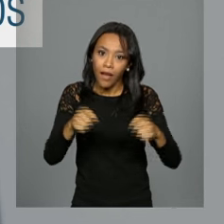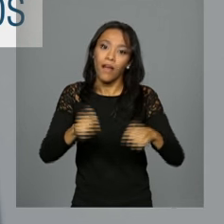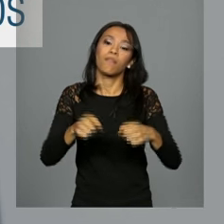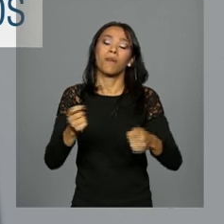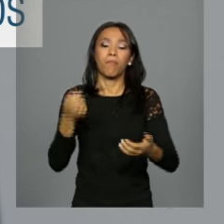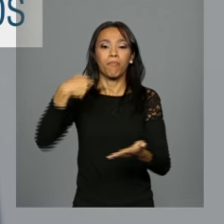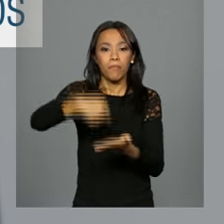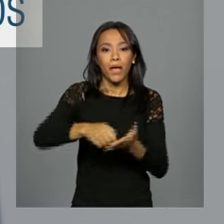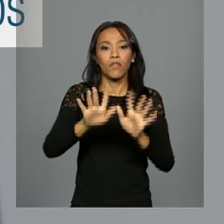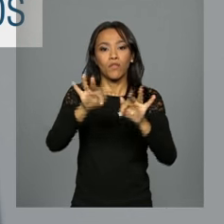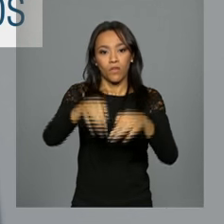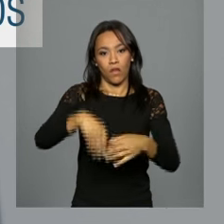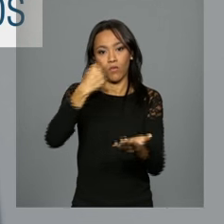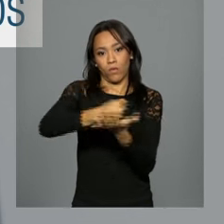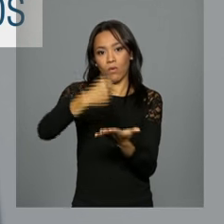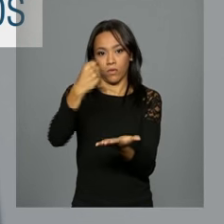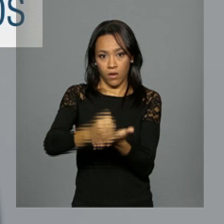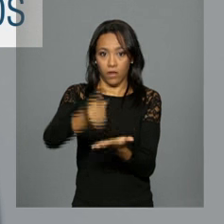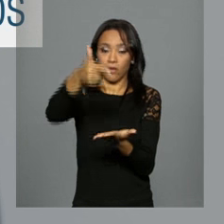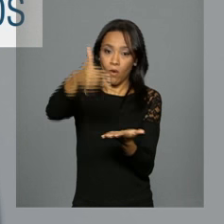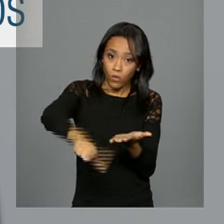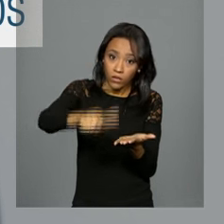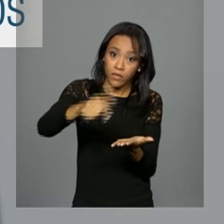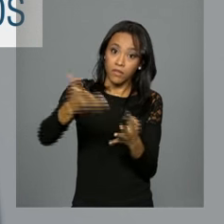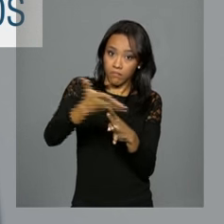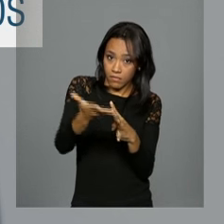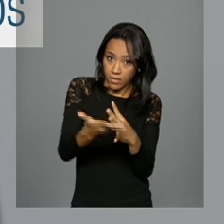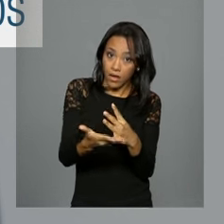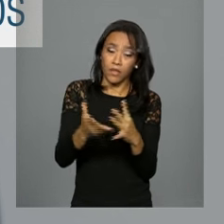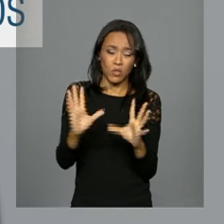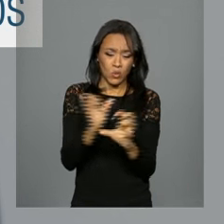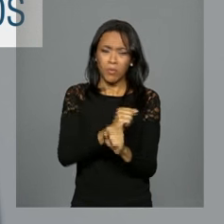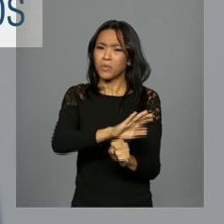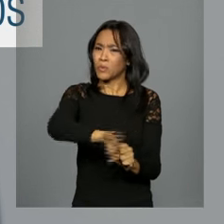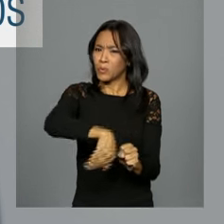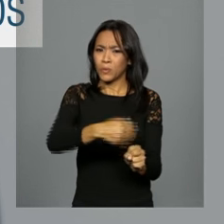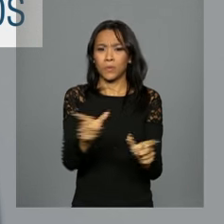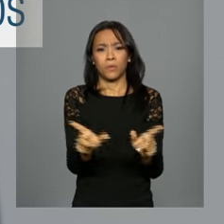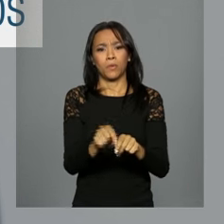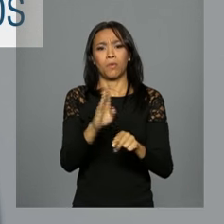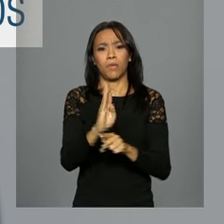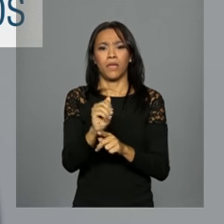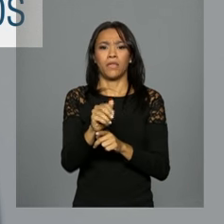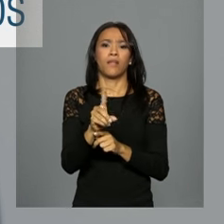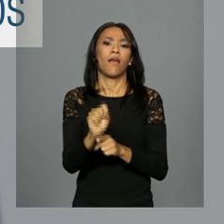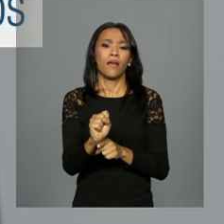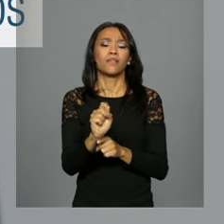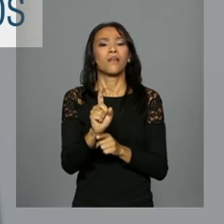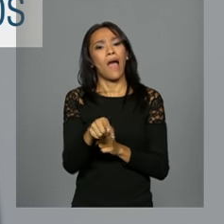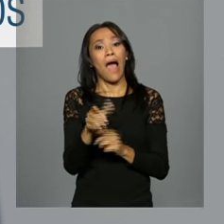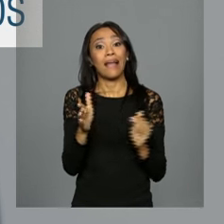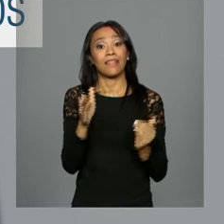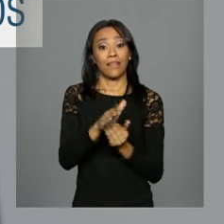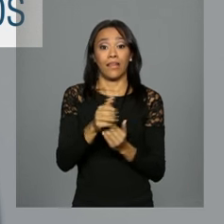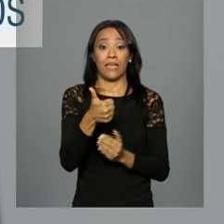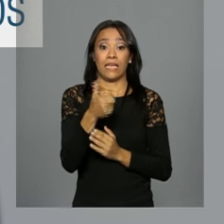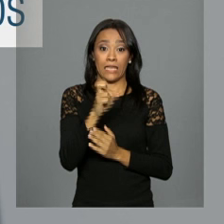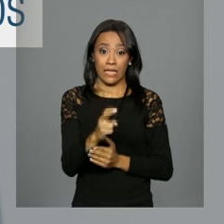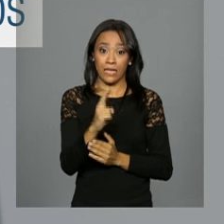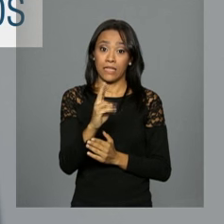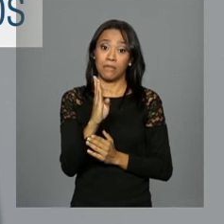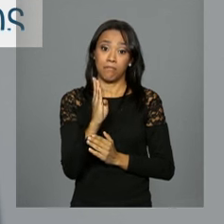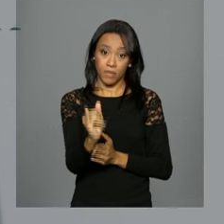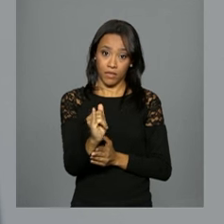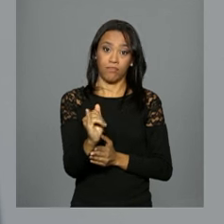pagas ao final do contrato, novamente parceladas. No total, o BNDES pretende refinanciar até 15 bilhões de